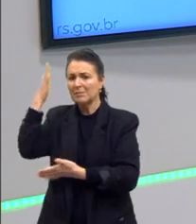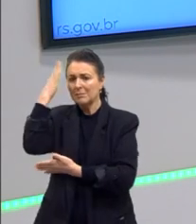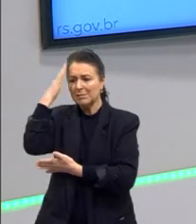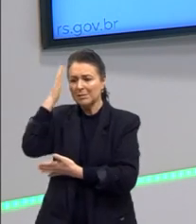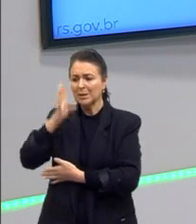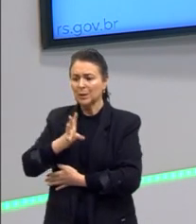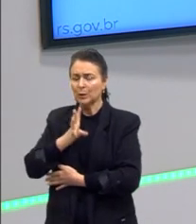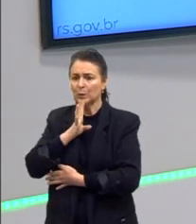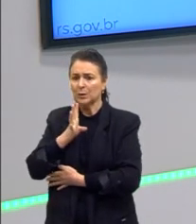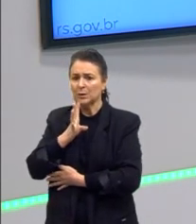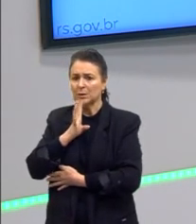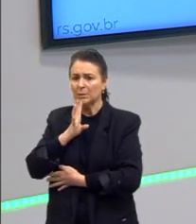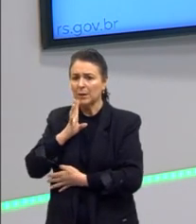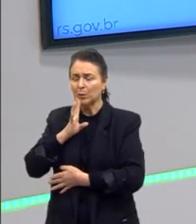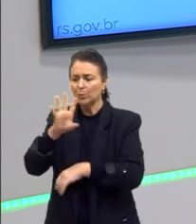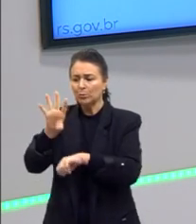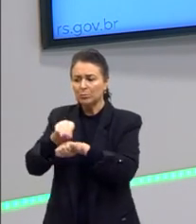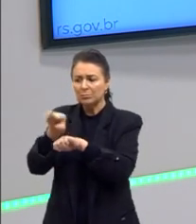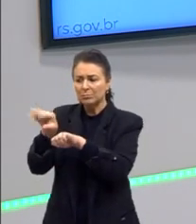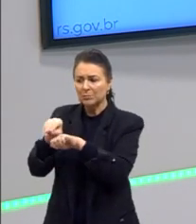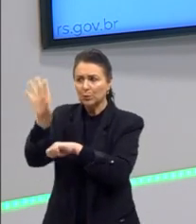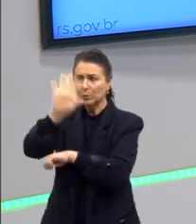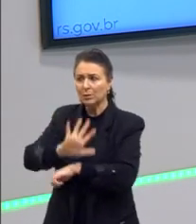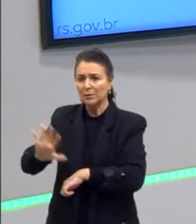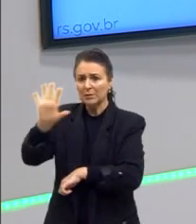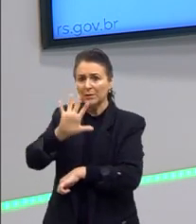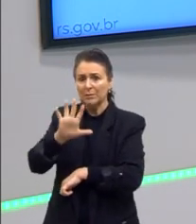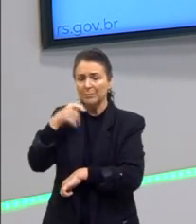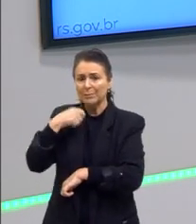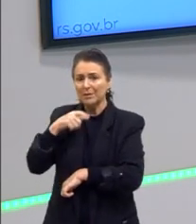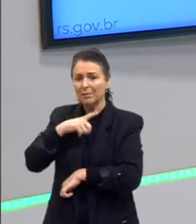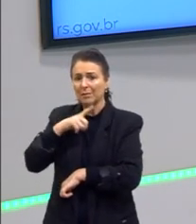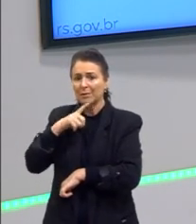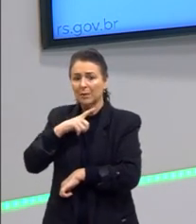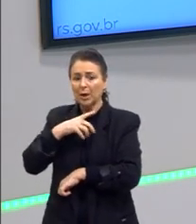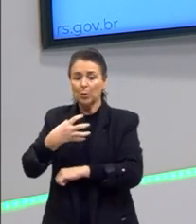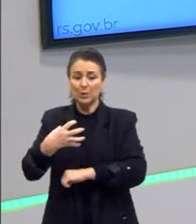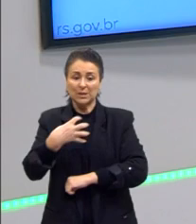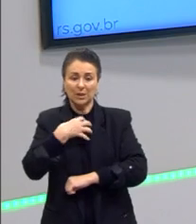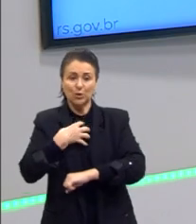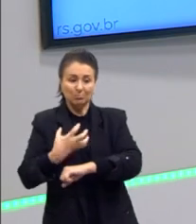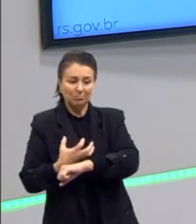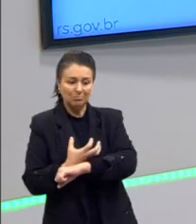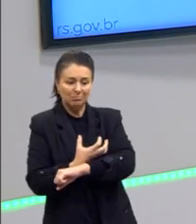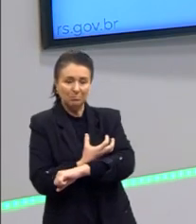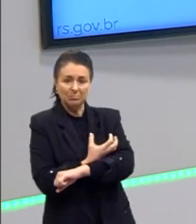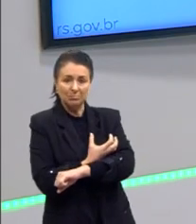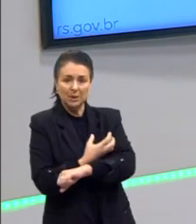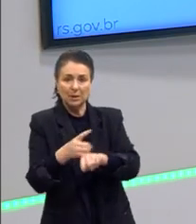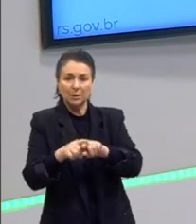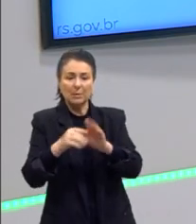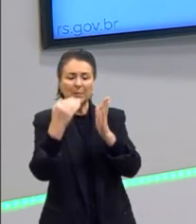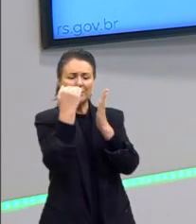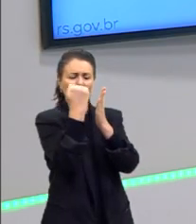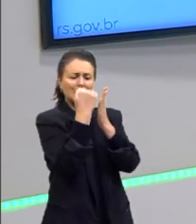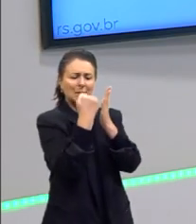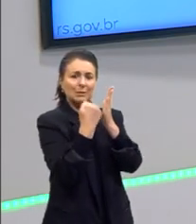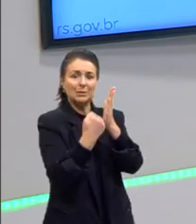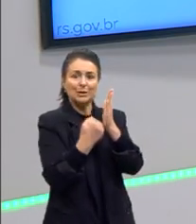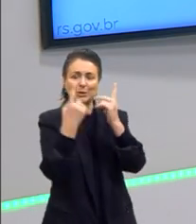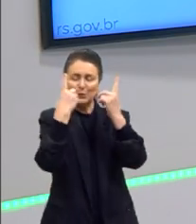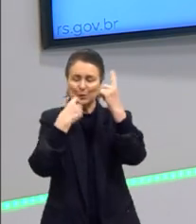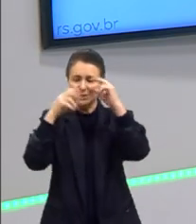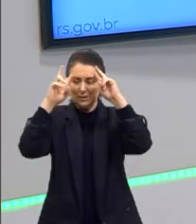para ele ser necessário e universal o conhecimento, ele deveria passar pelos sentidos e por essas categorias do ser humano.